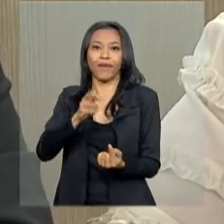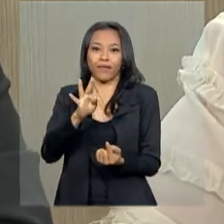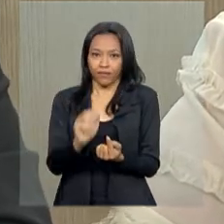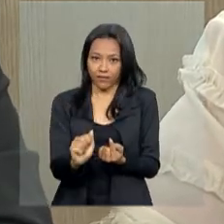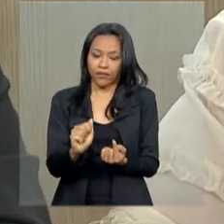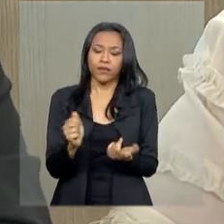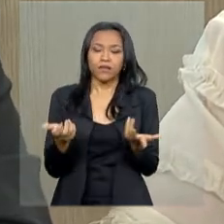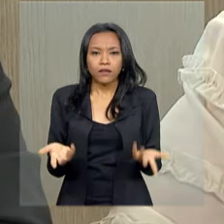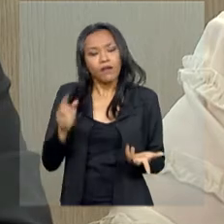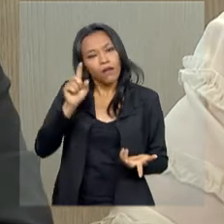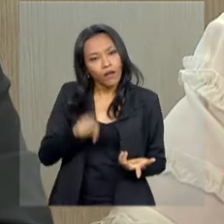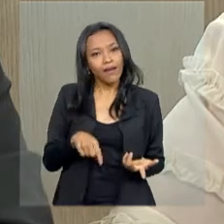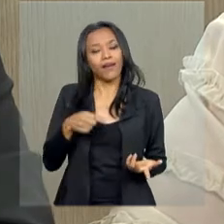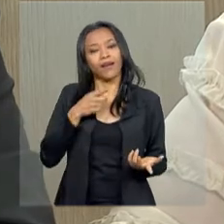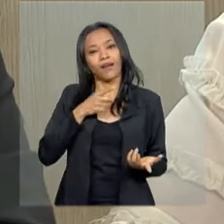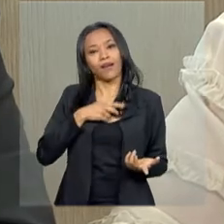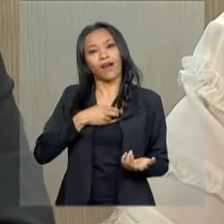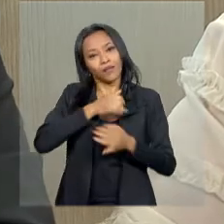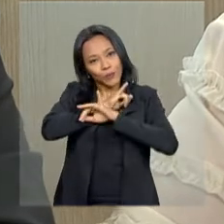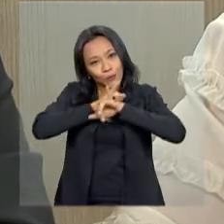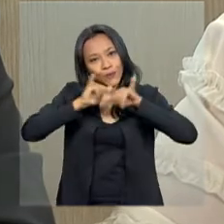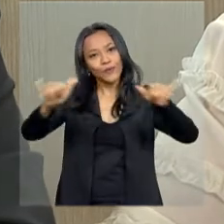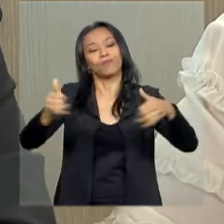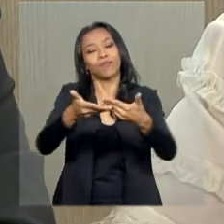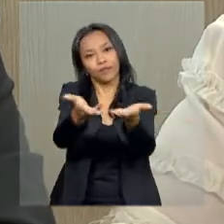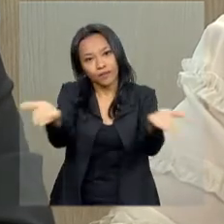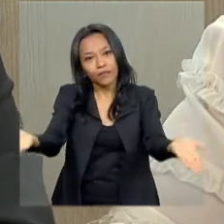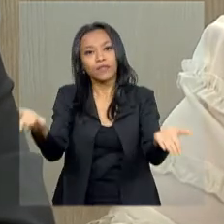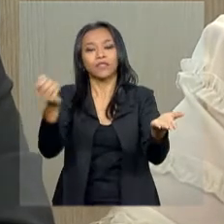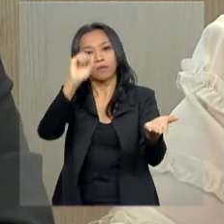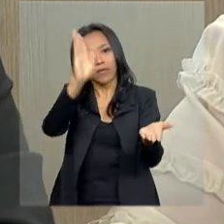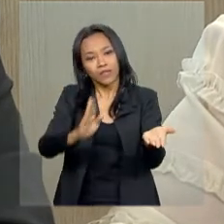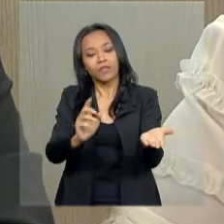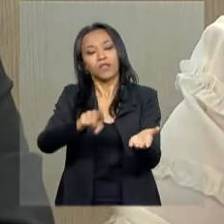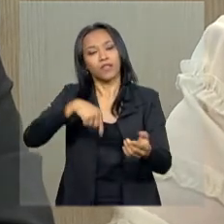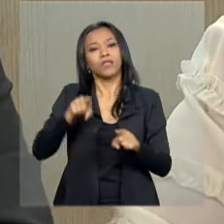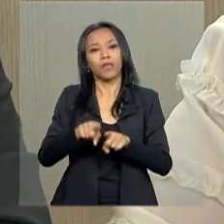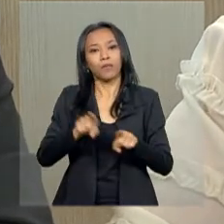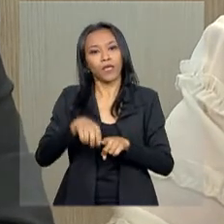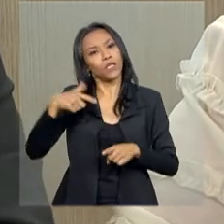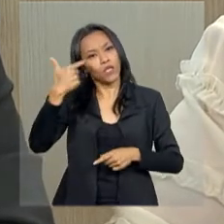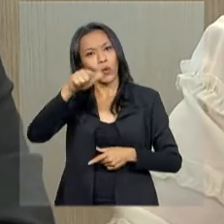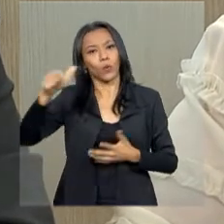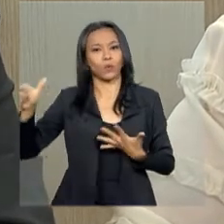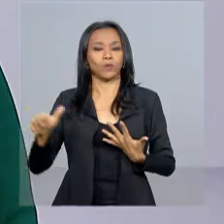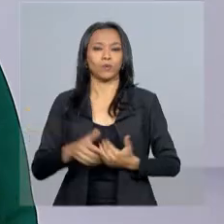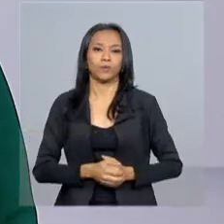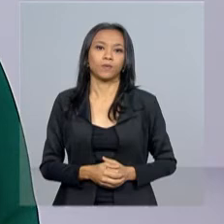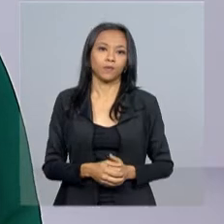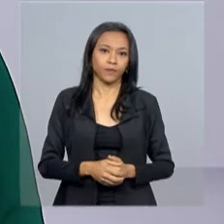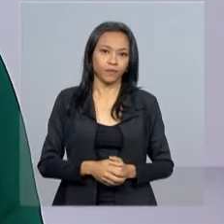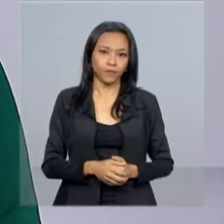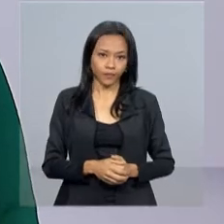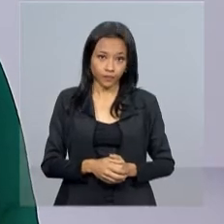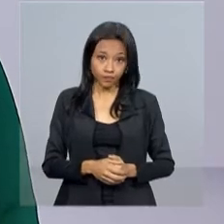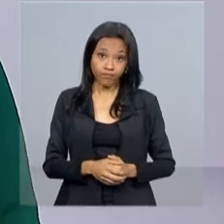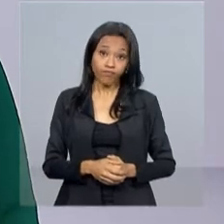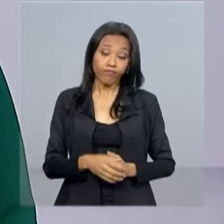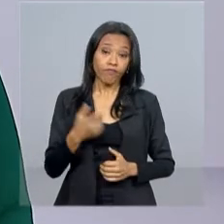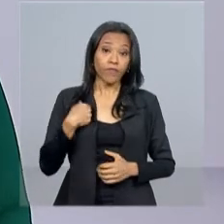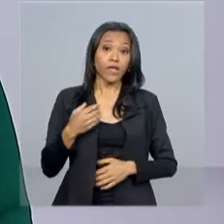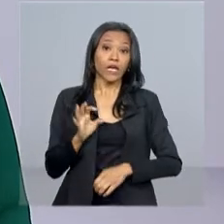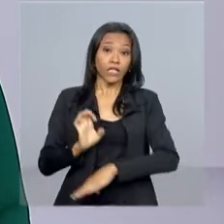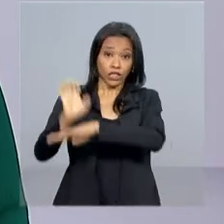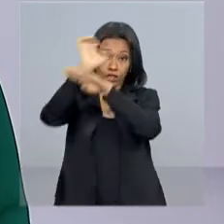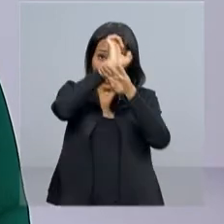Essa é a grande notícia, tanto em nível Brasil, como a gente vai ver pela frente aqui em outros indicadores. Estados e